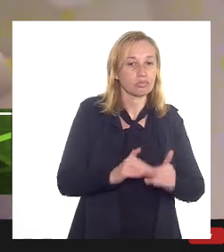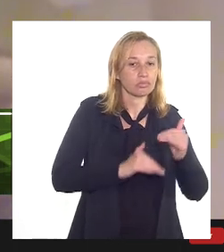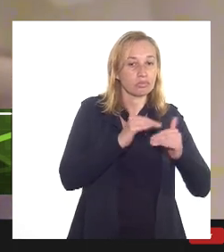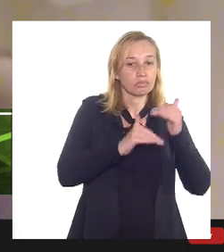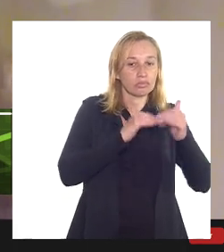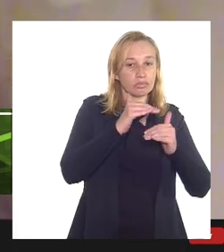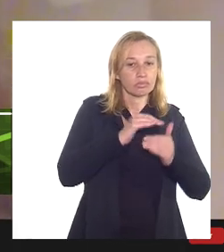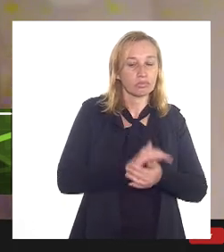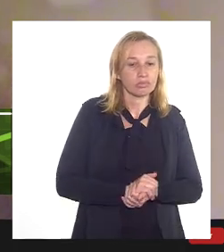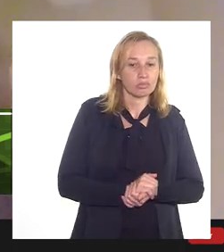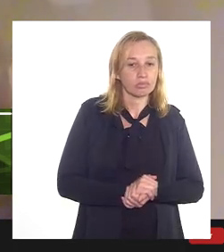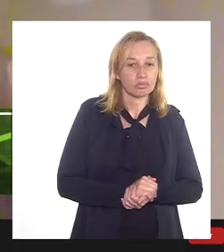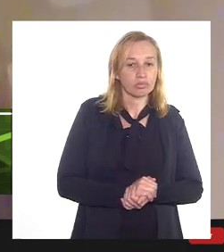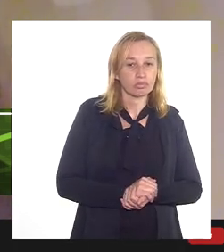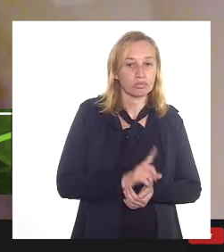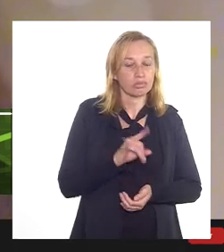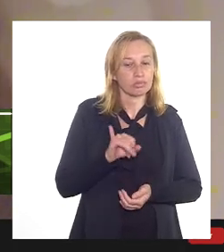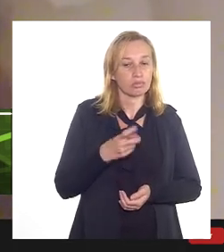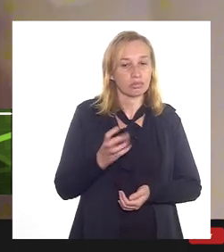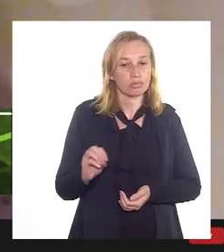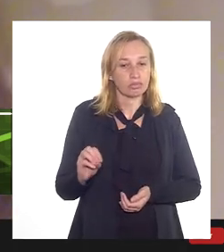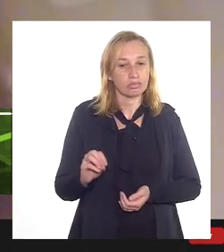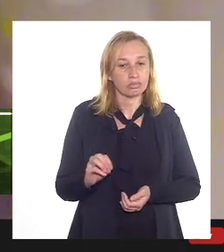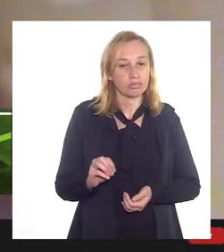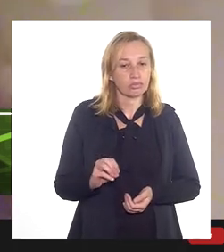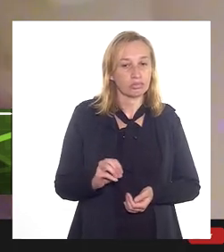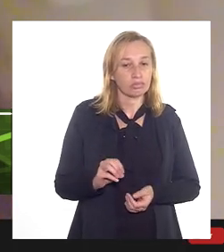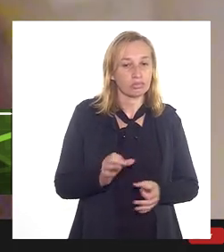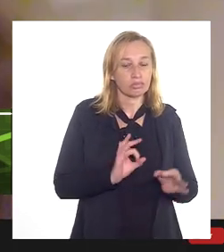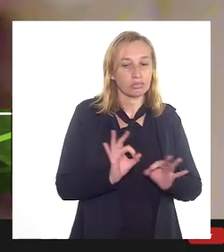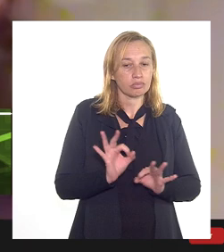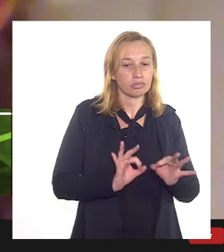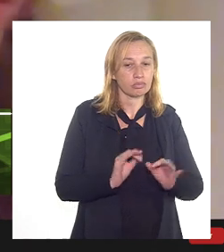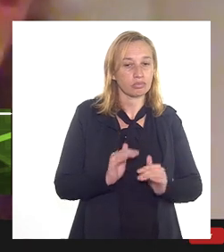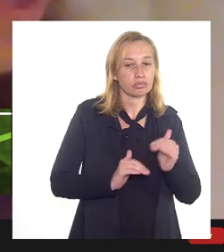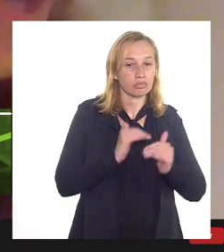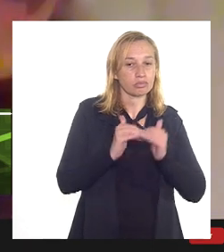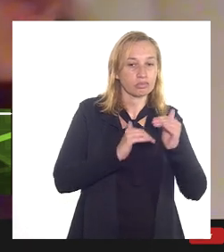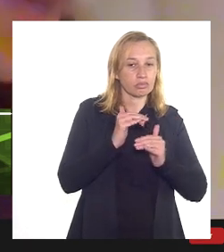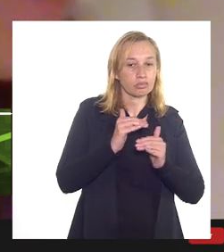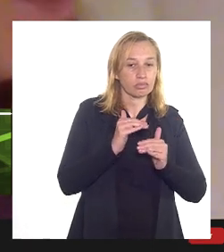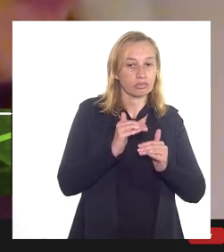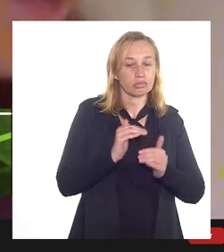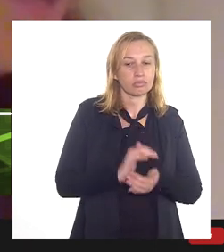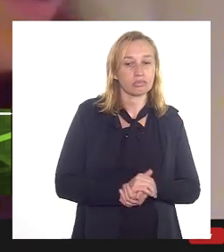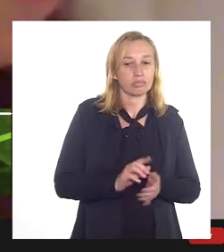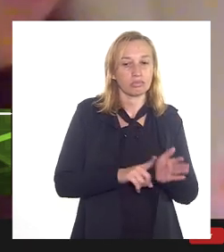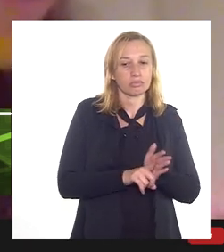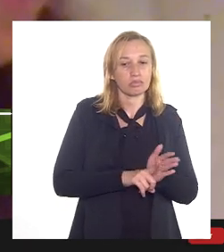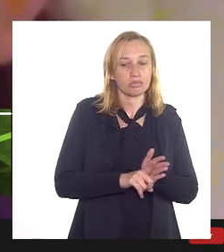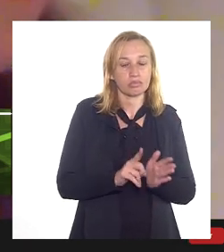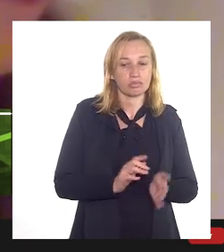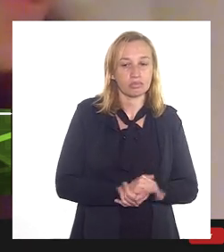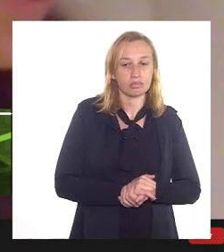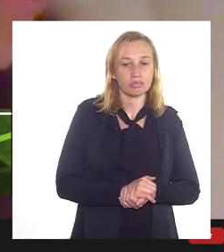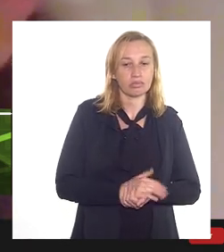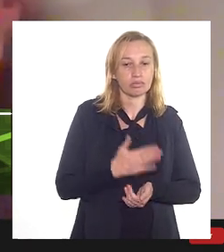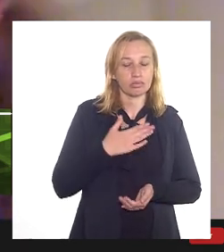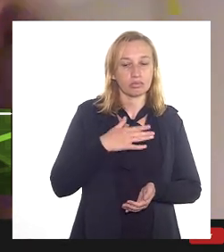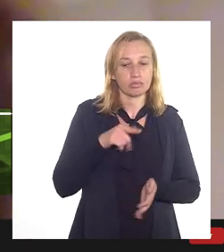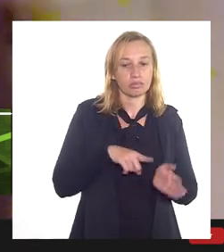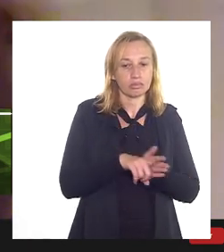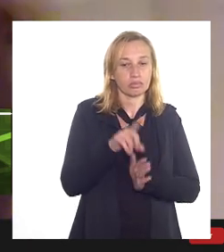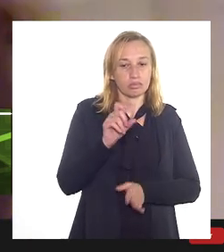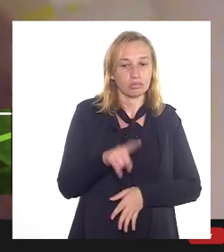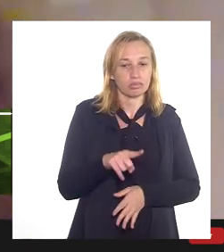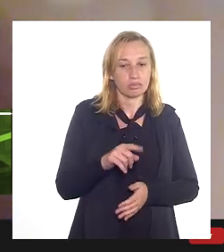as deduções que são feitas em relação à pesquisa e desenvolvimento. E a minha questão não